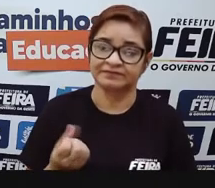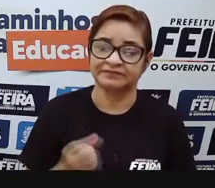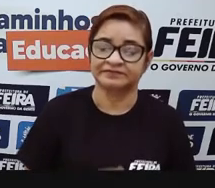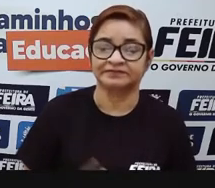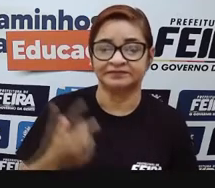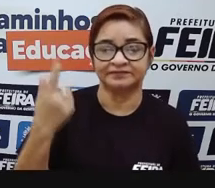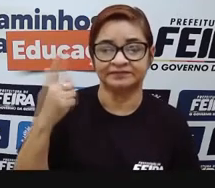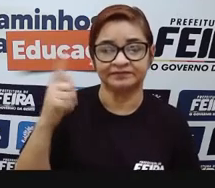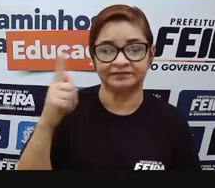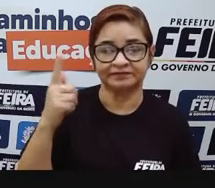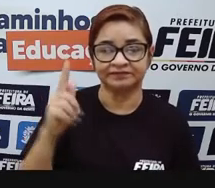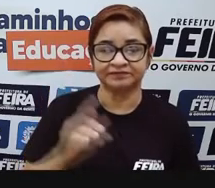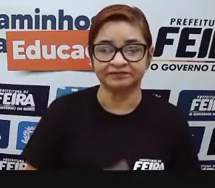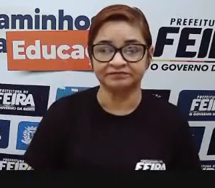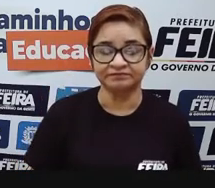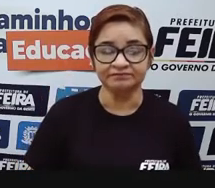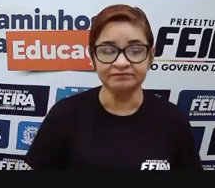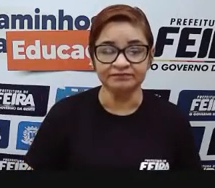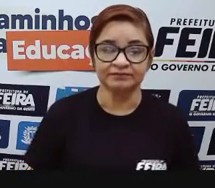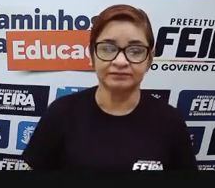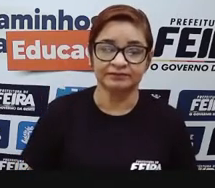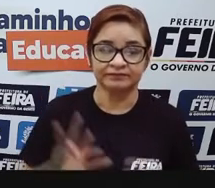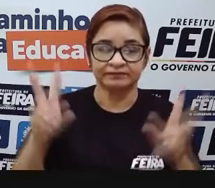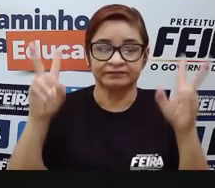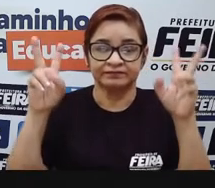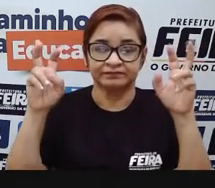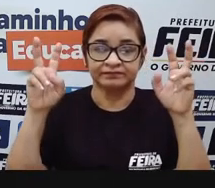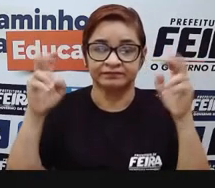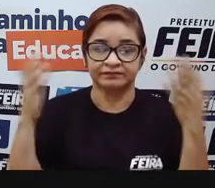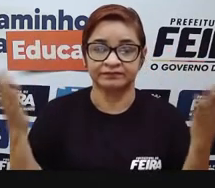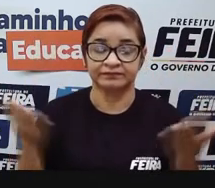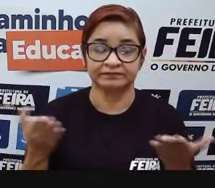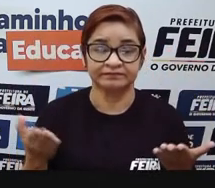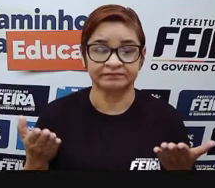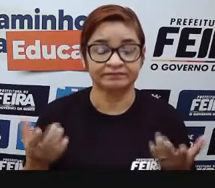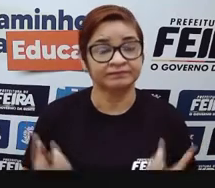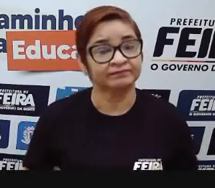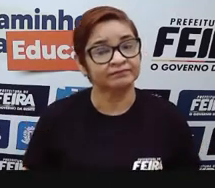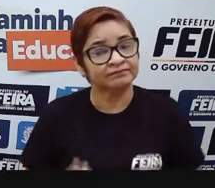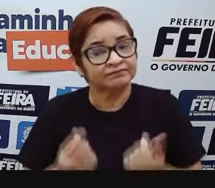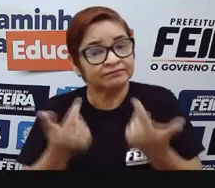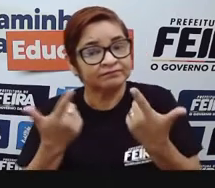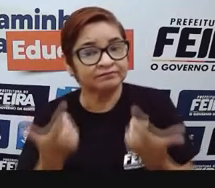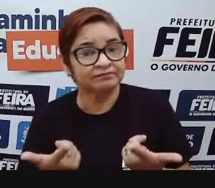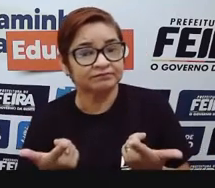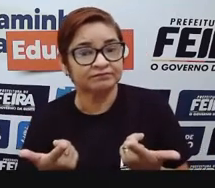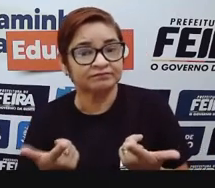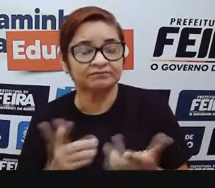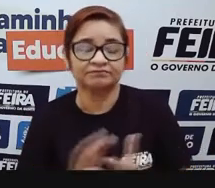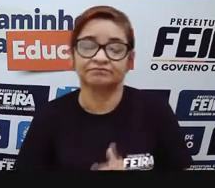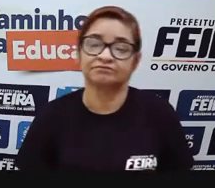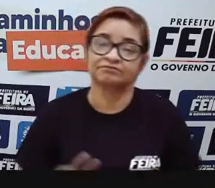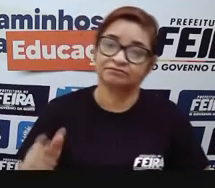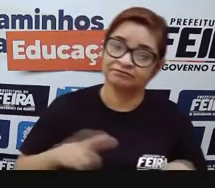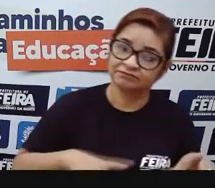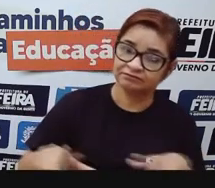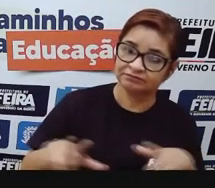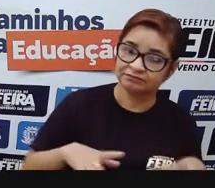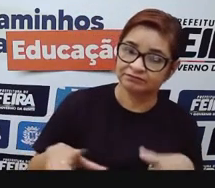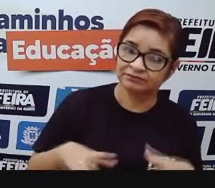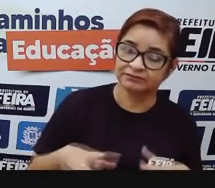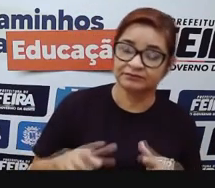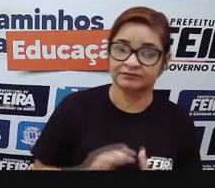Geografia Geografia sobre economia, sobre trabalho, tá bom?